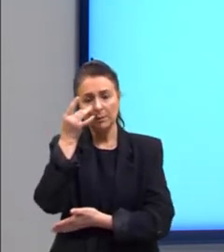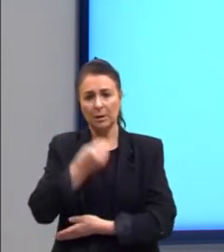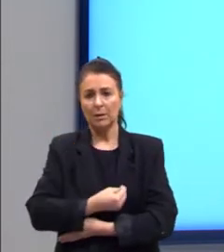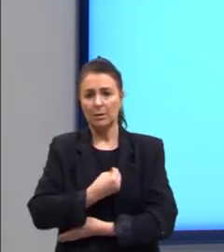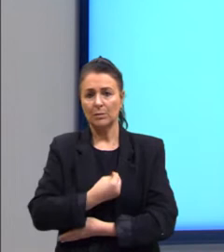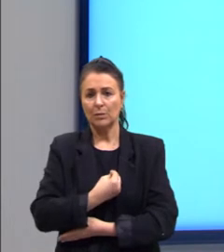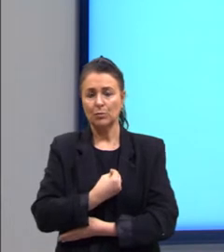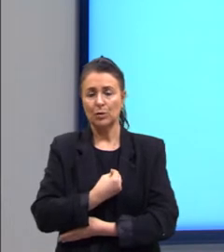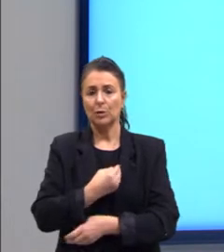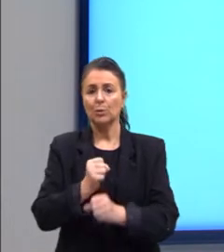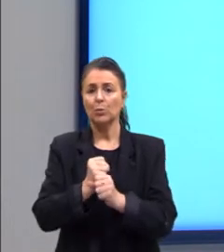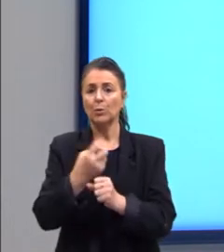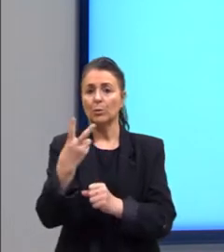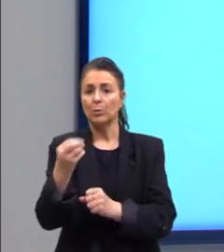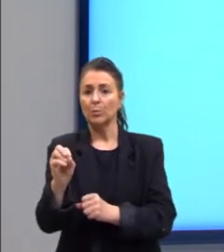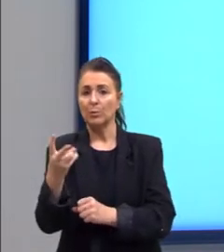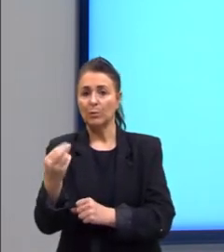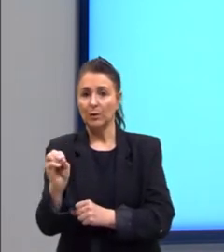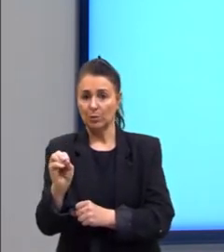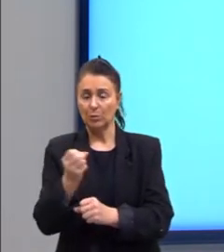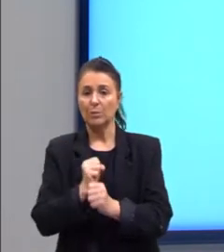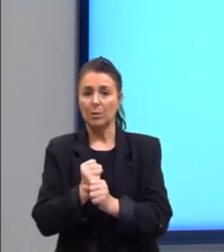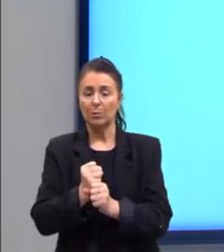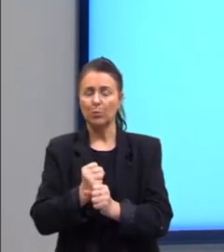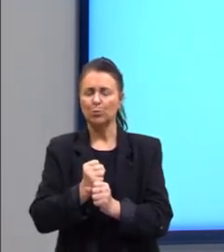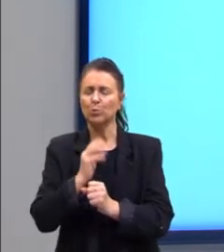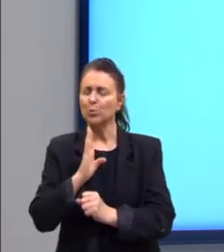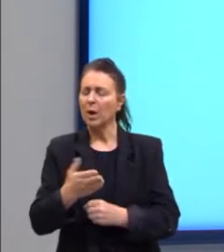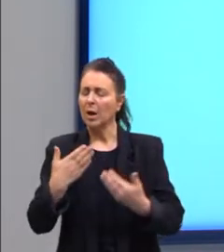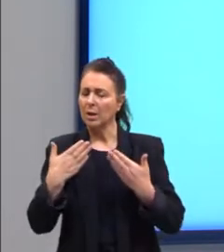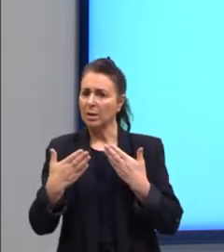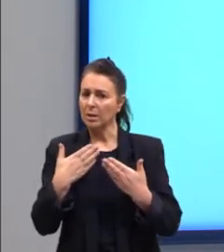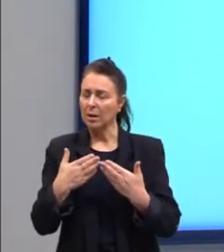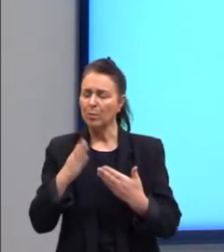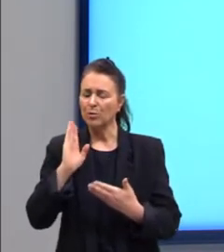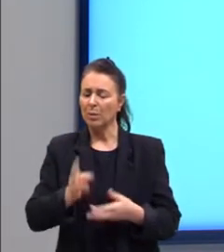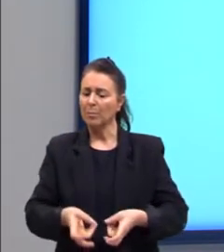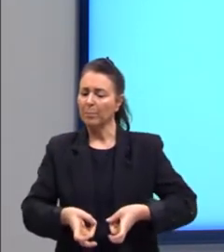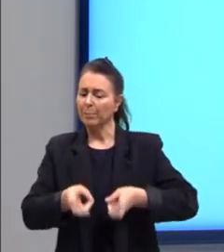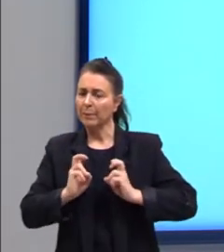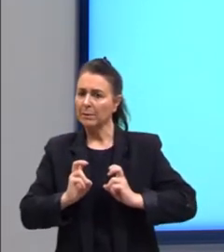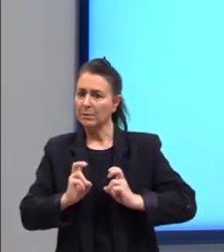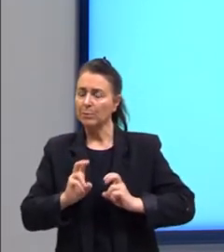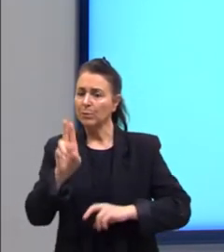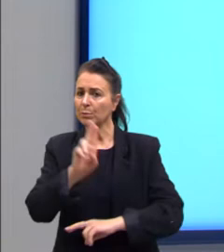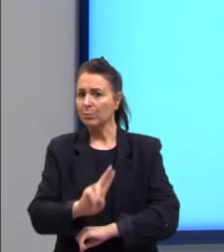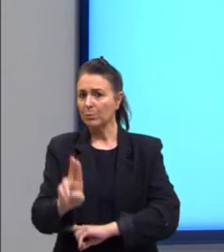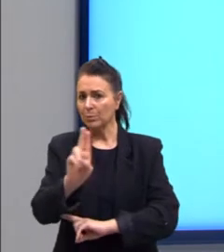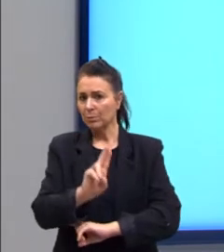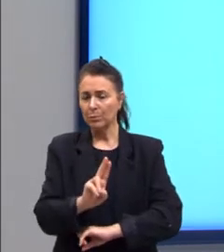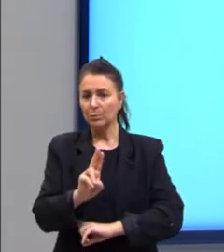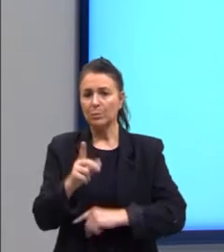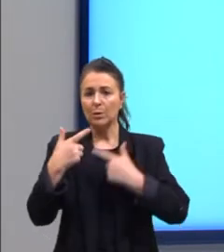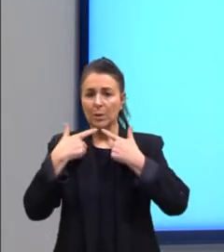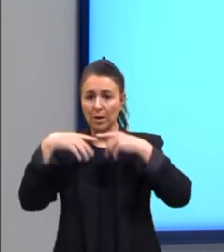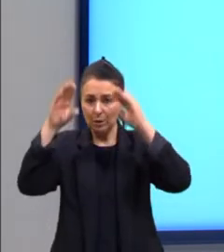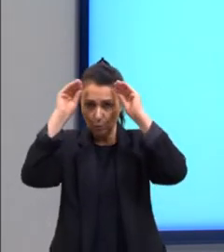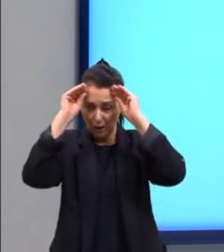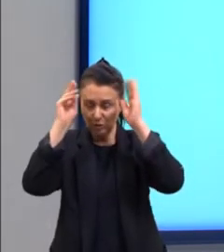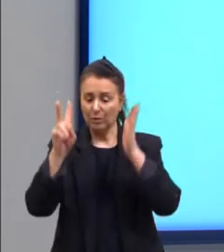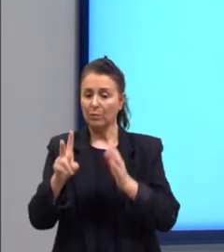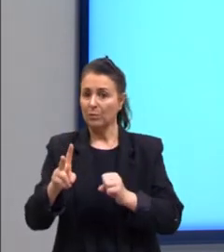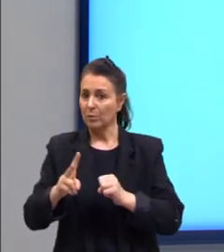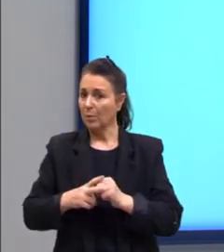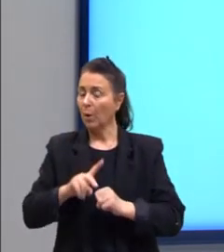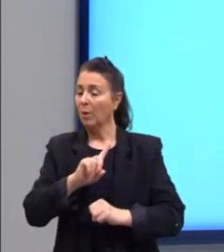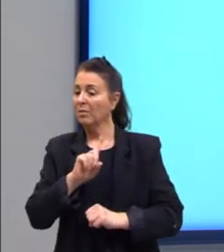de 2020, nós já analisamos, já percebemos a utilização da linguagem verbal, linguagem não verbal,